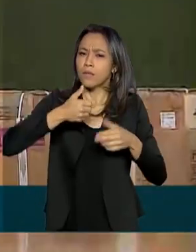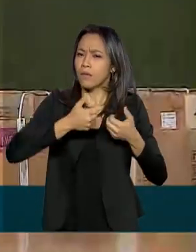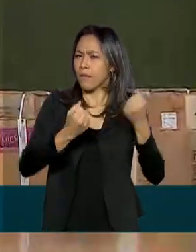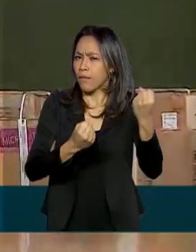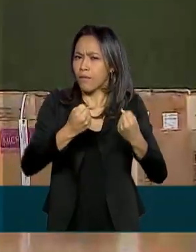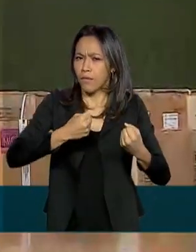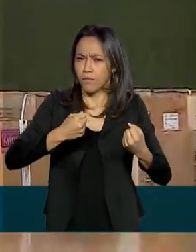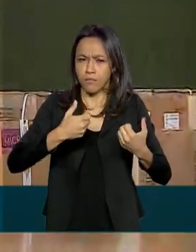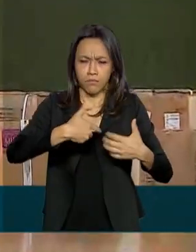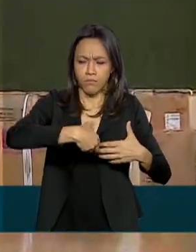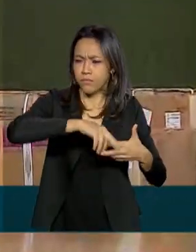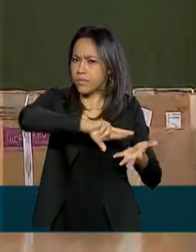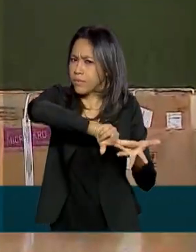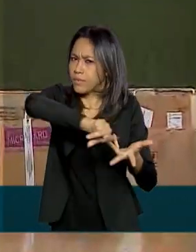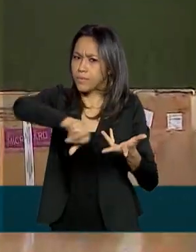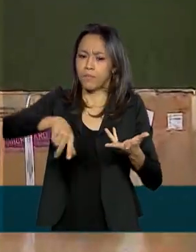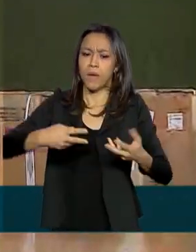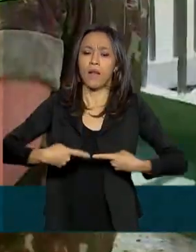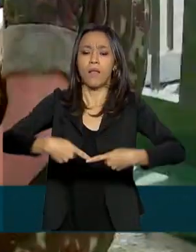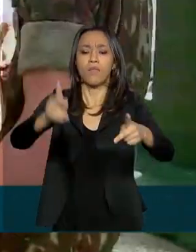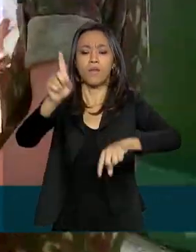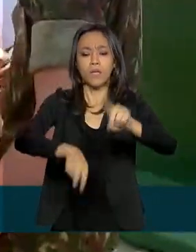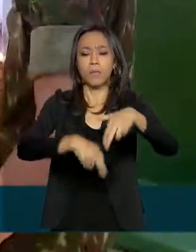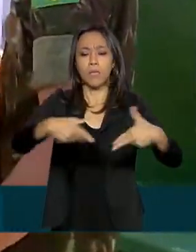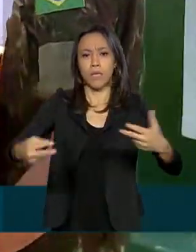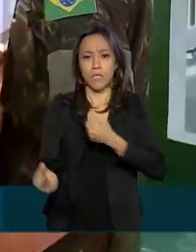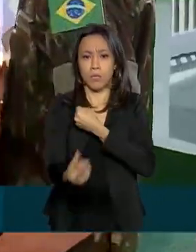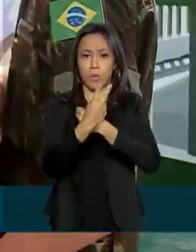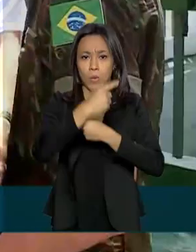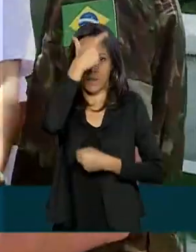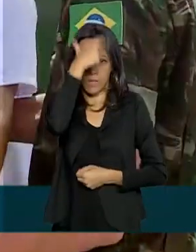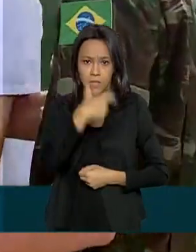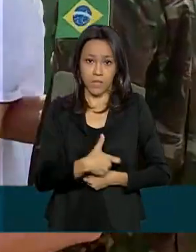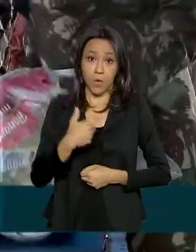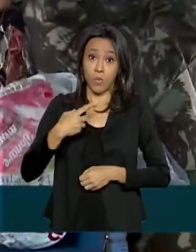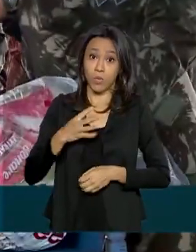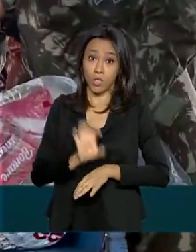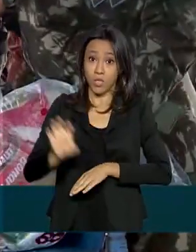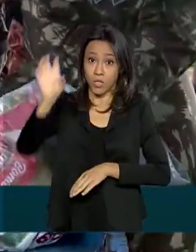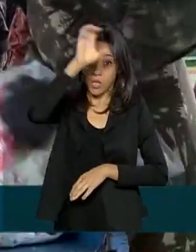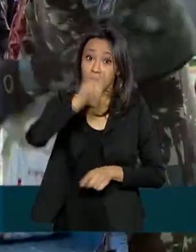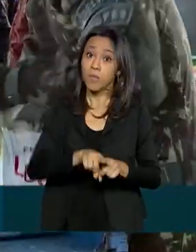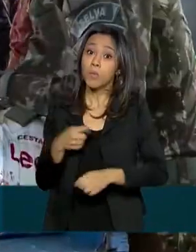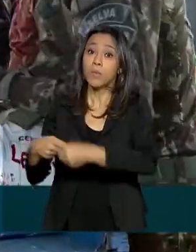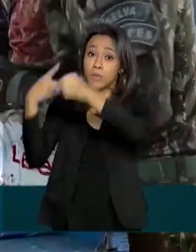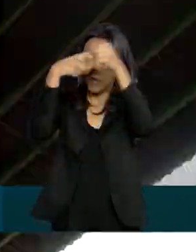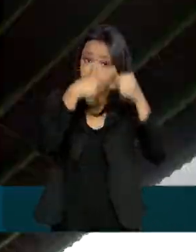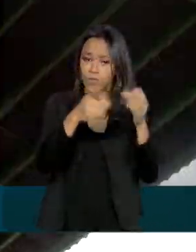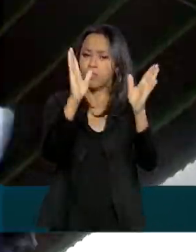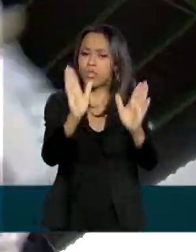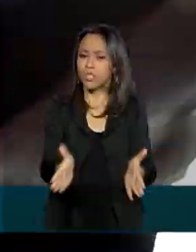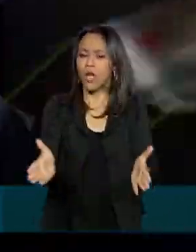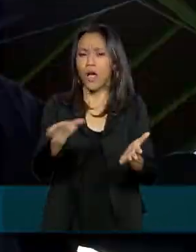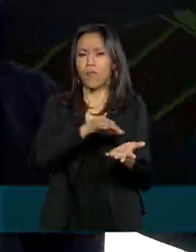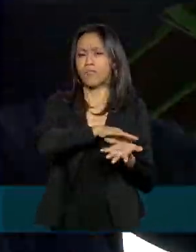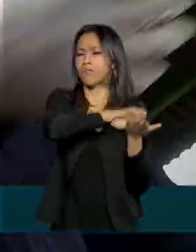e equipamentos de proteção individual para estados e municípios. Já foram distribuídas